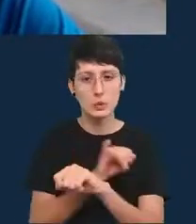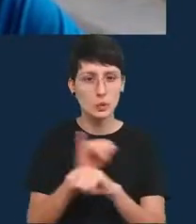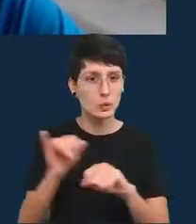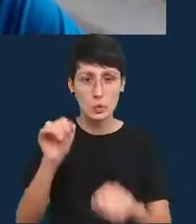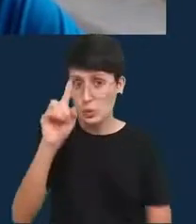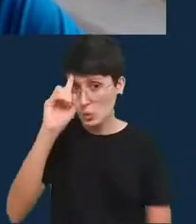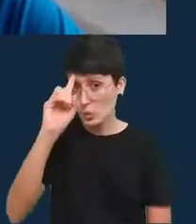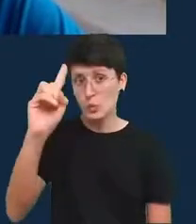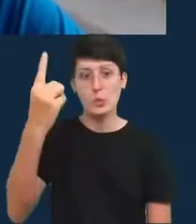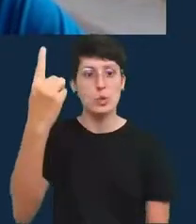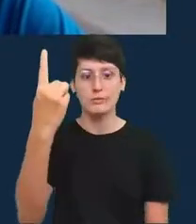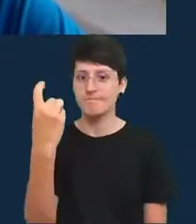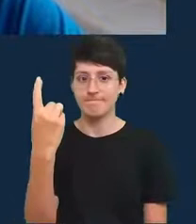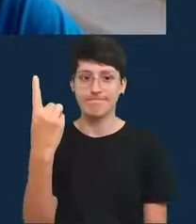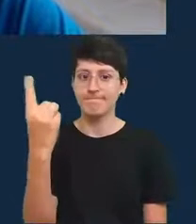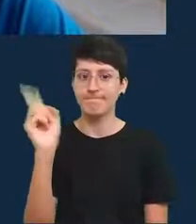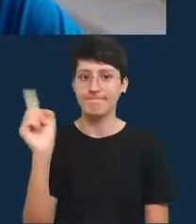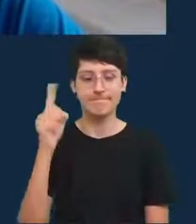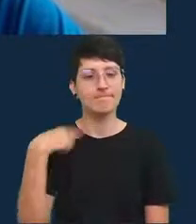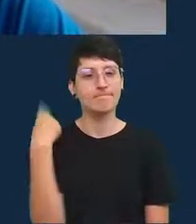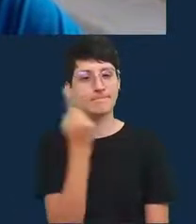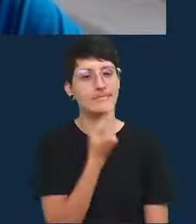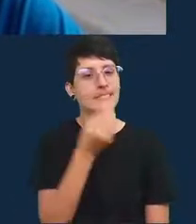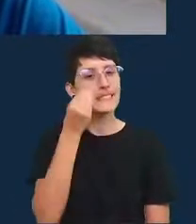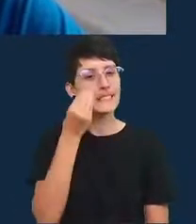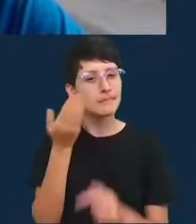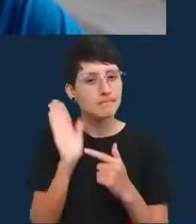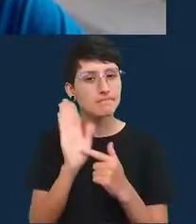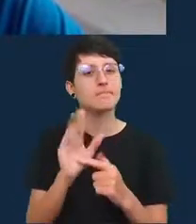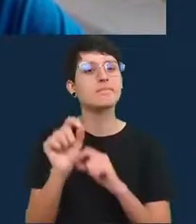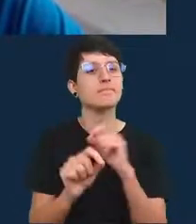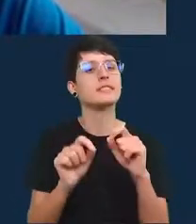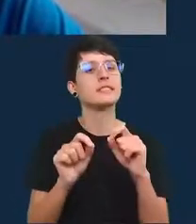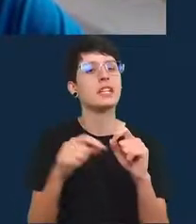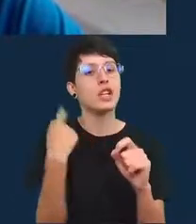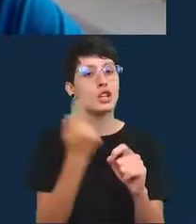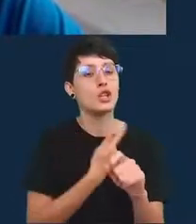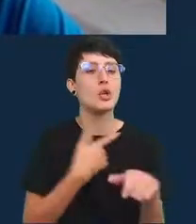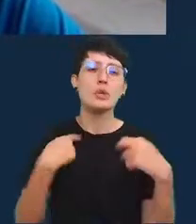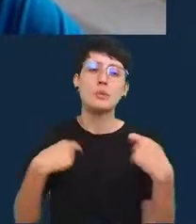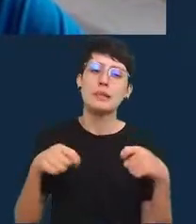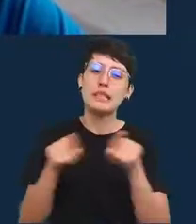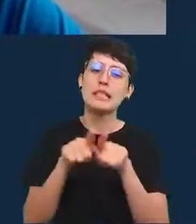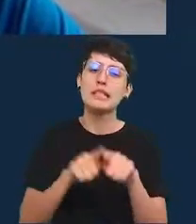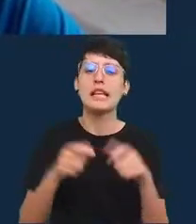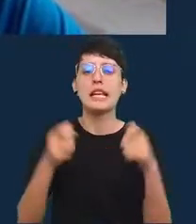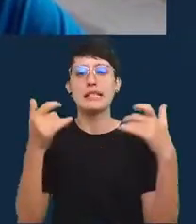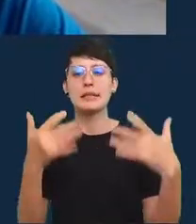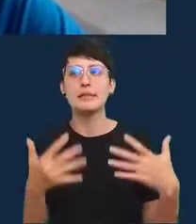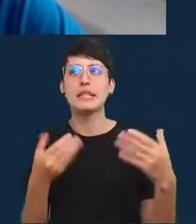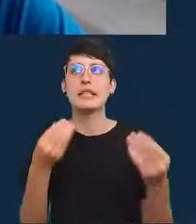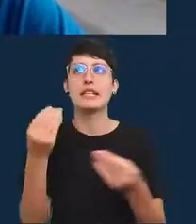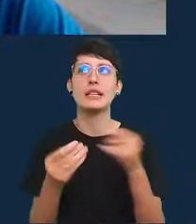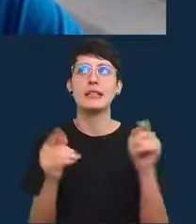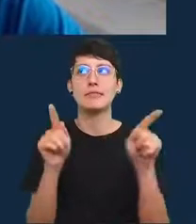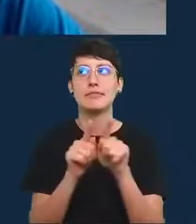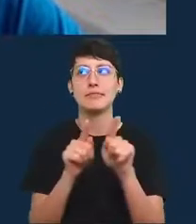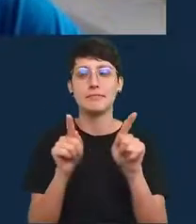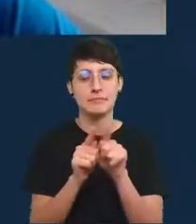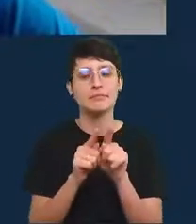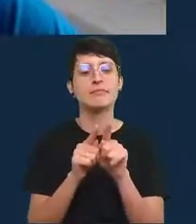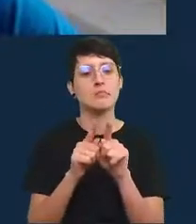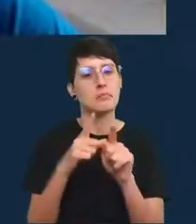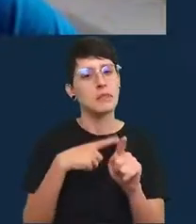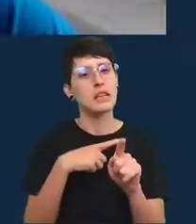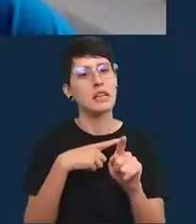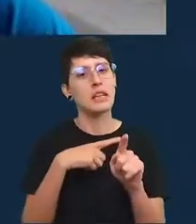tentamos enfatizar o ponto de que o intervalo é o que a gente tem que olhar e claro que o intervalo em muitos casos é muito